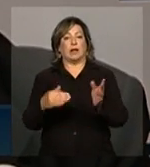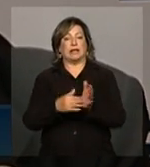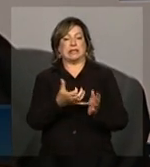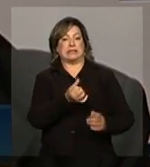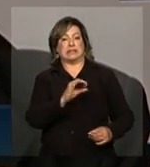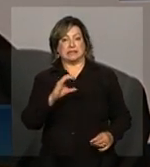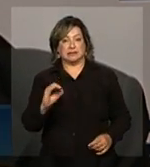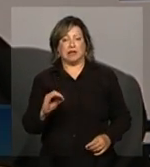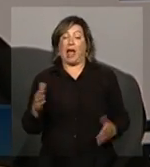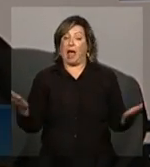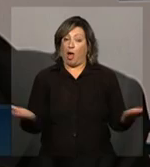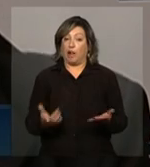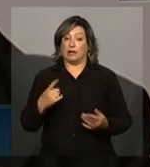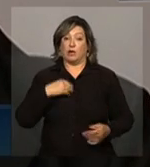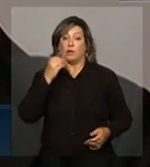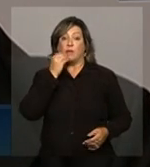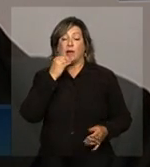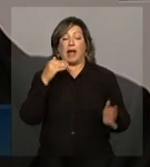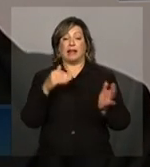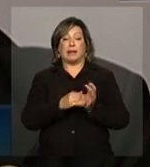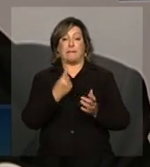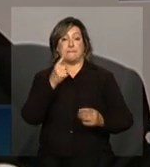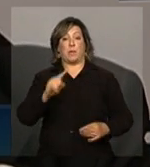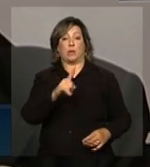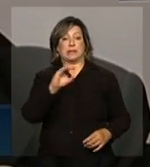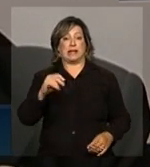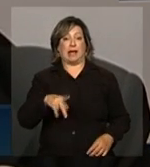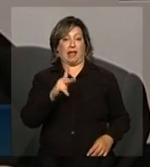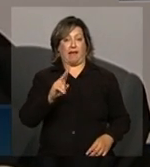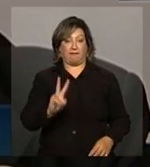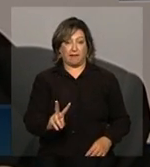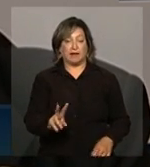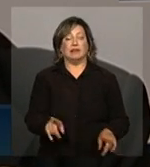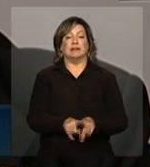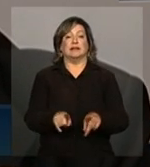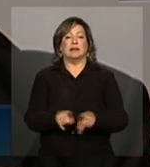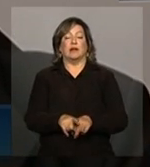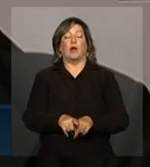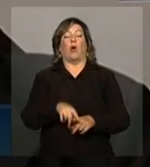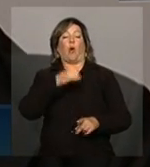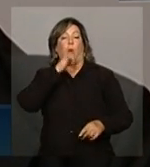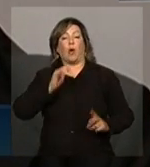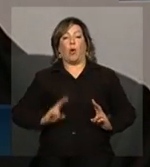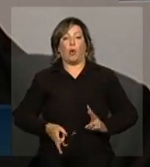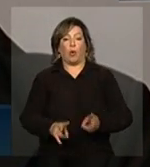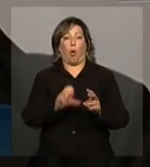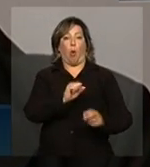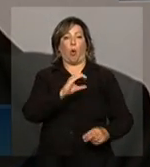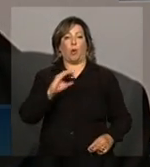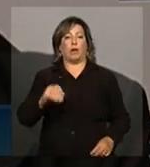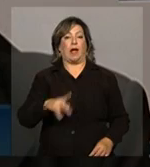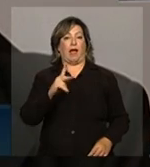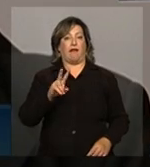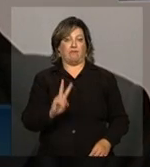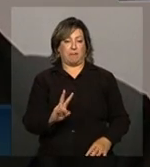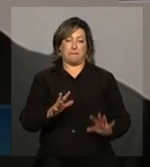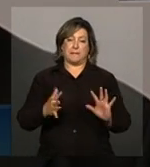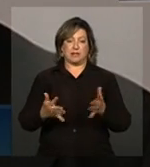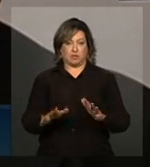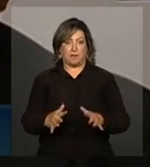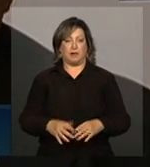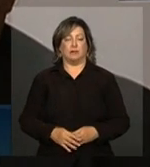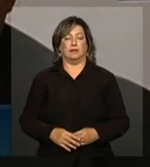testar equipamentos até 1.100 KV e de corrente contínua de 800 KV, mais ou menos 800 KV.